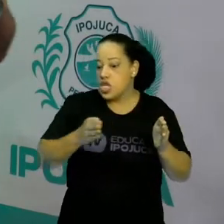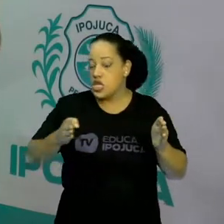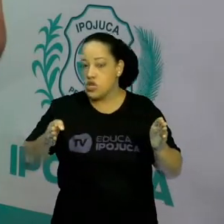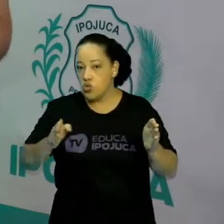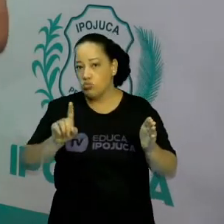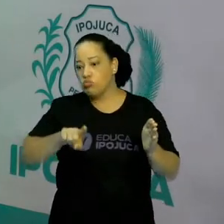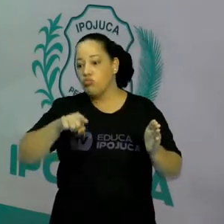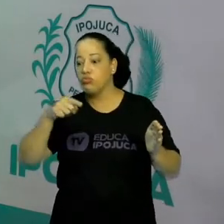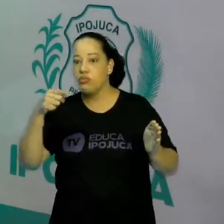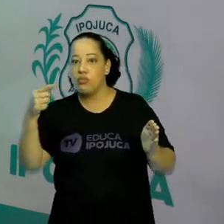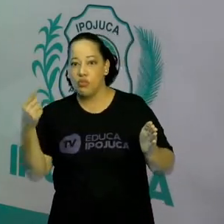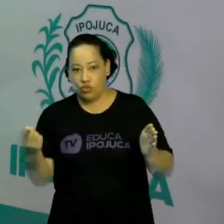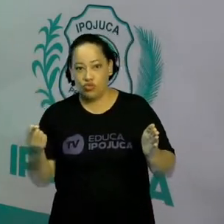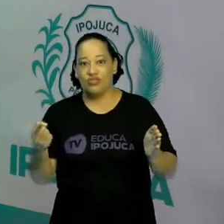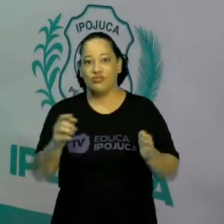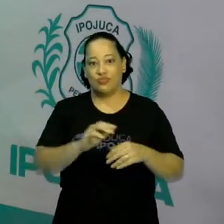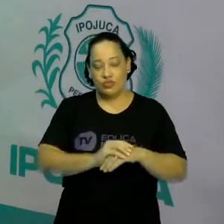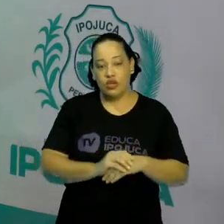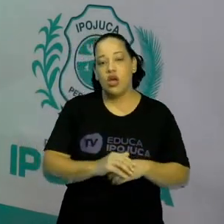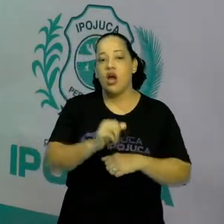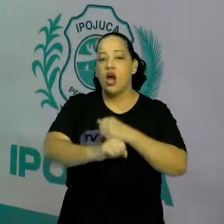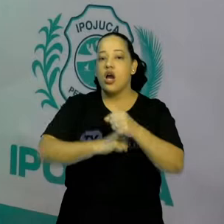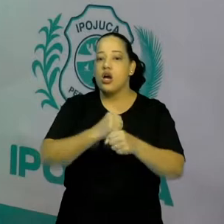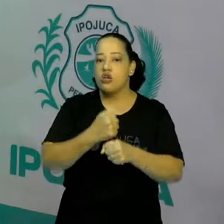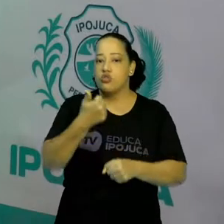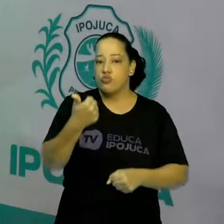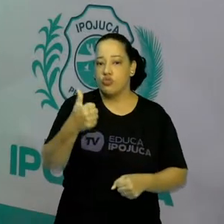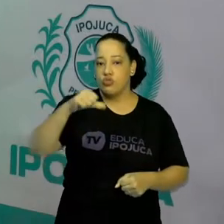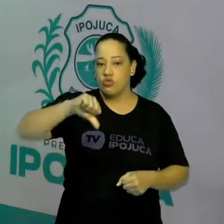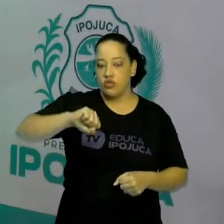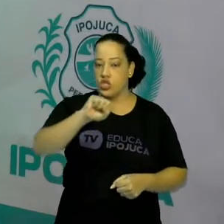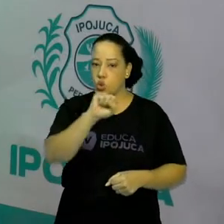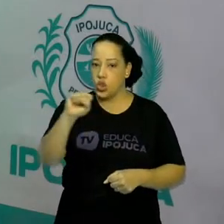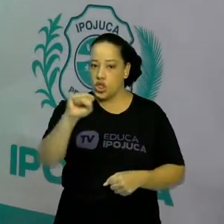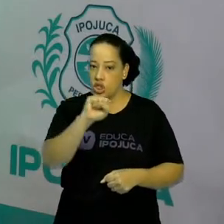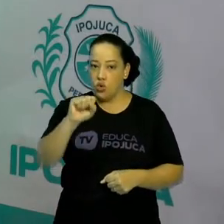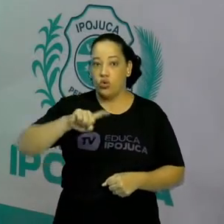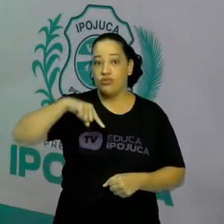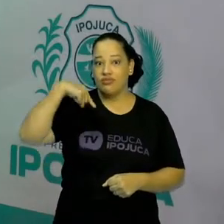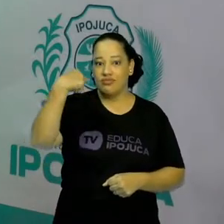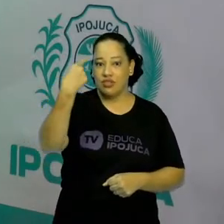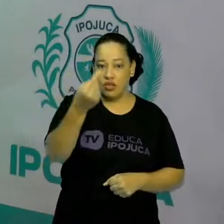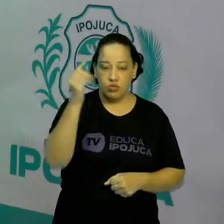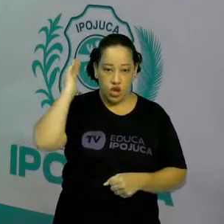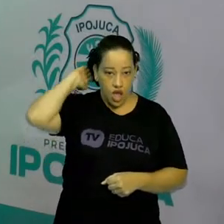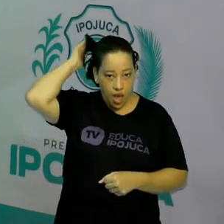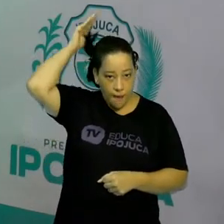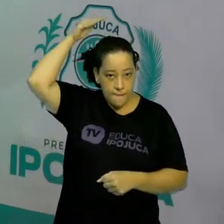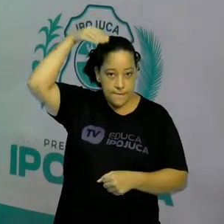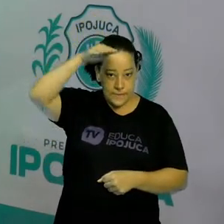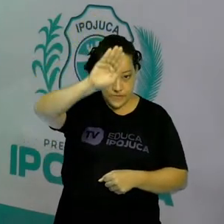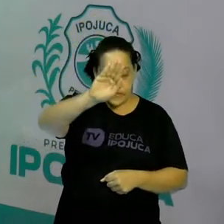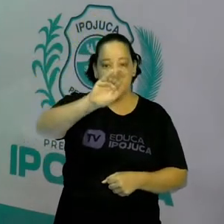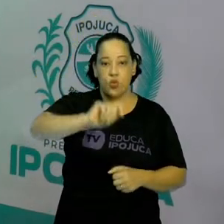no Brasil, né? Em 1888 e depois a proclamação da república em